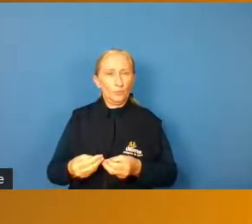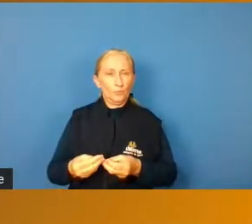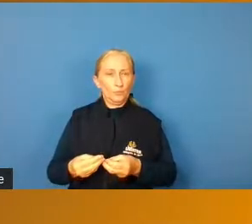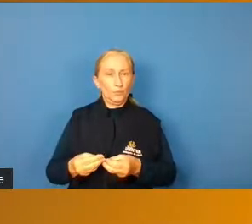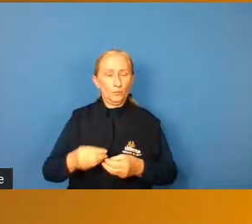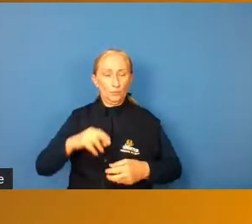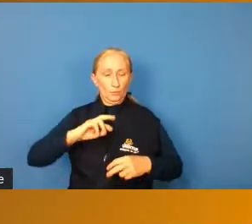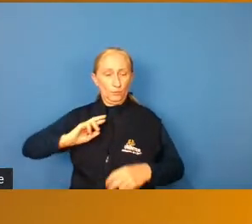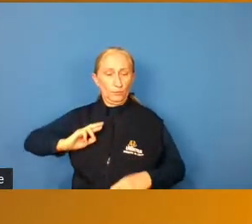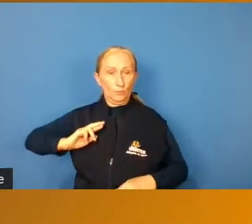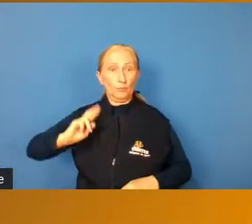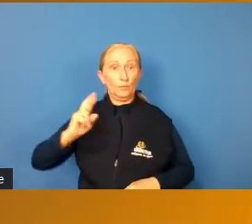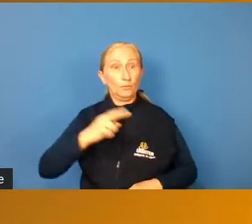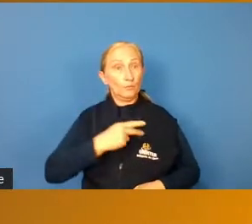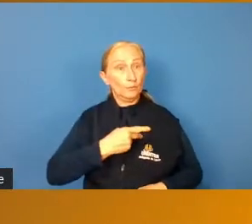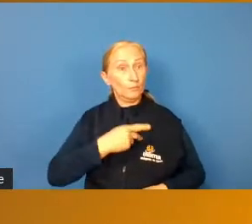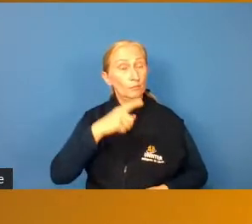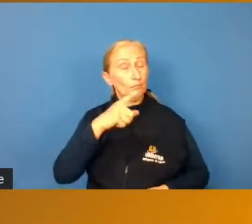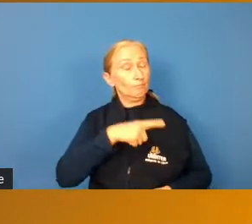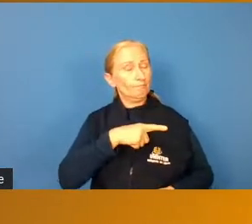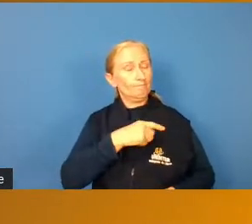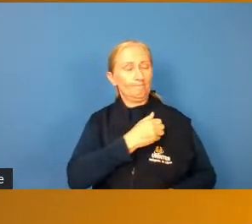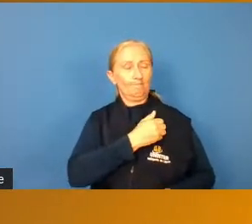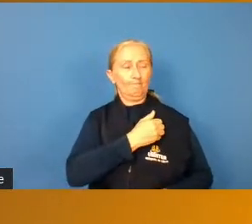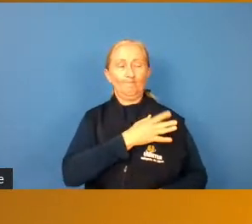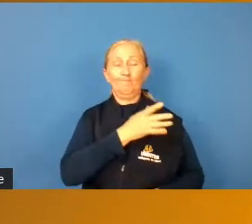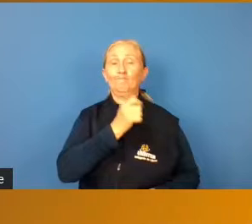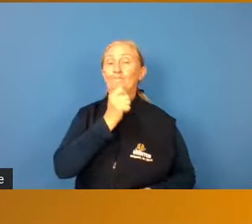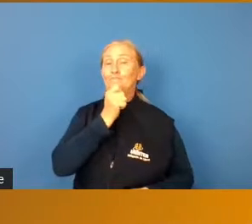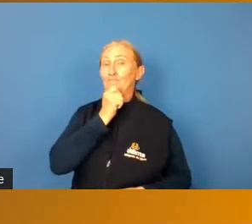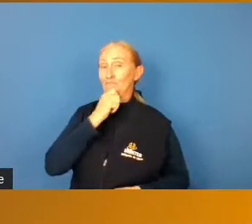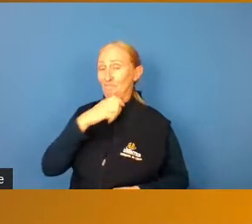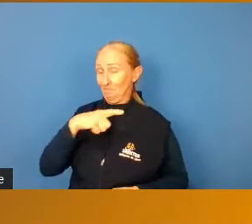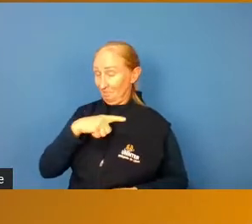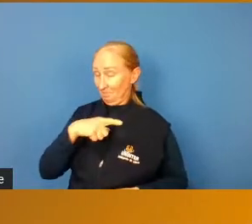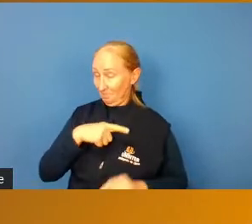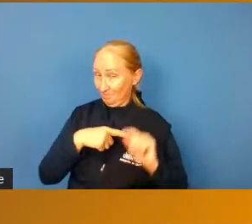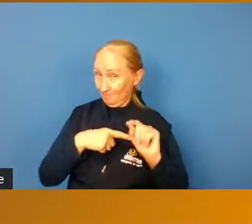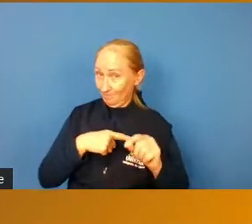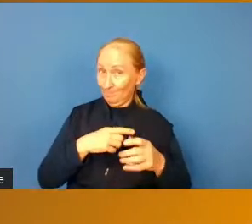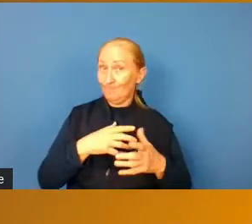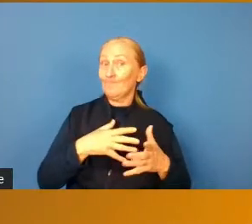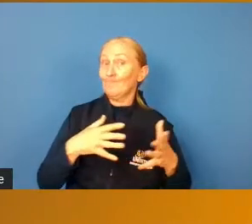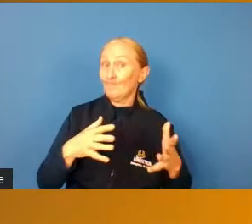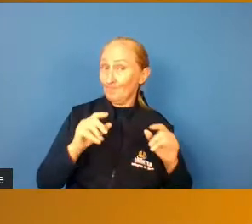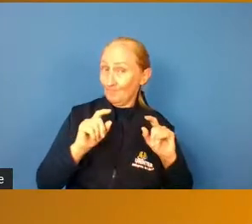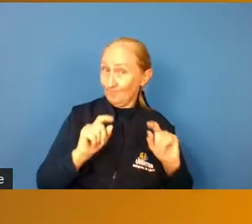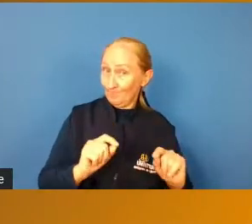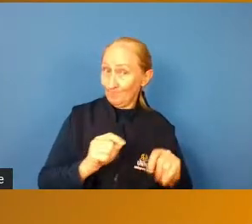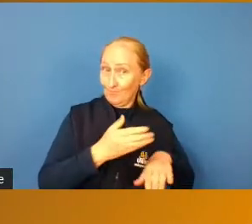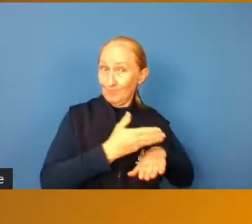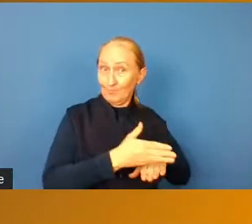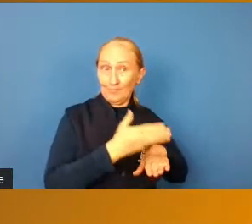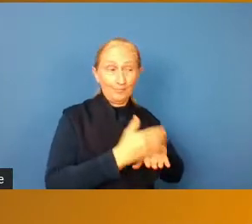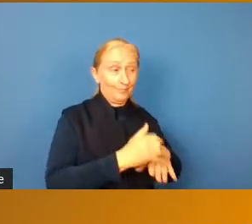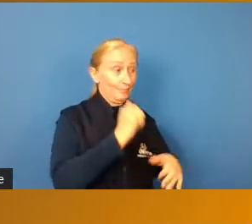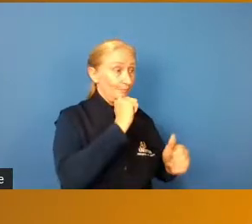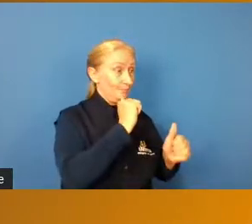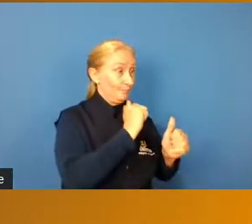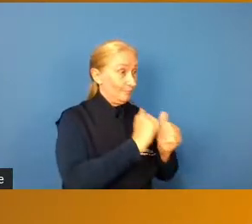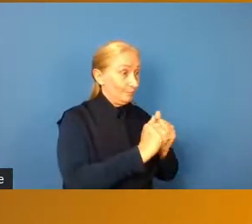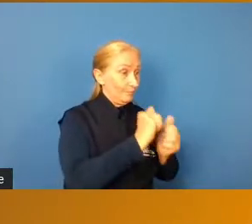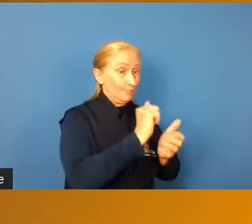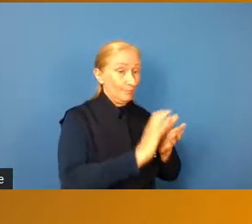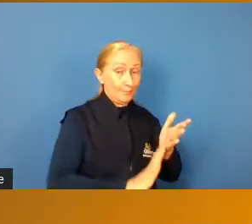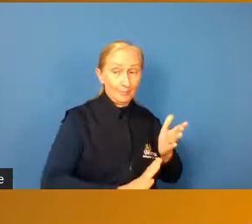transgênero, nós temos um preconceito ainda, um preconceito ainda muito grande sobre a prática de esportes e atividades